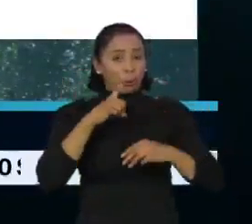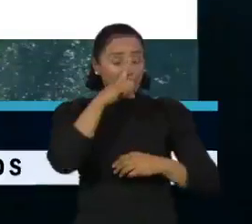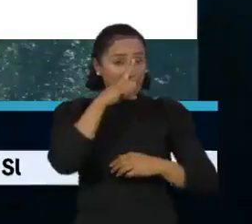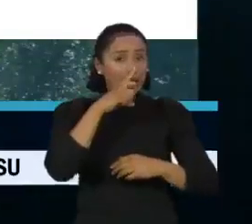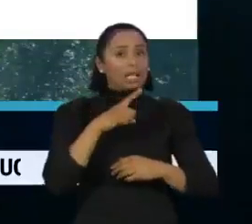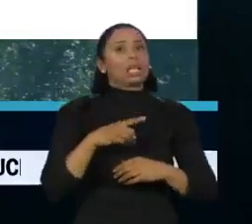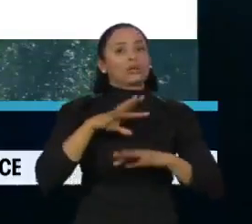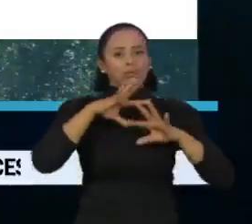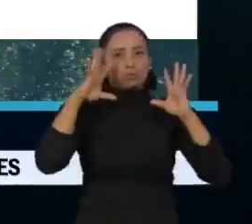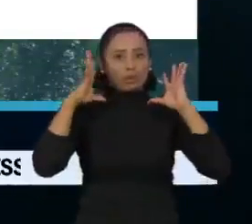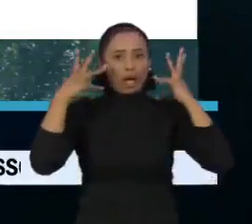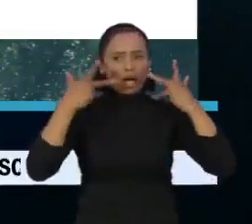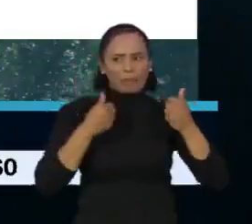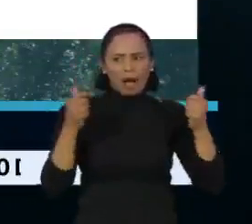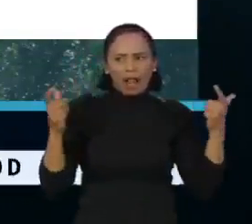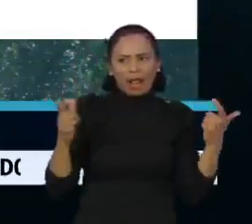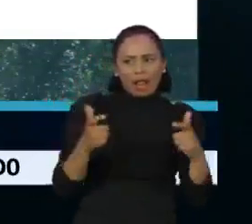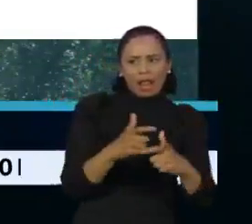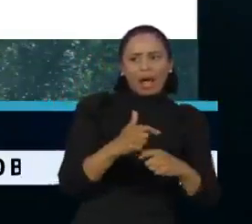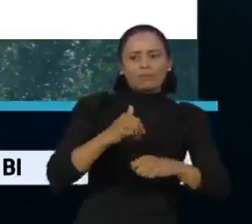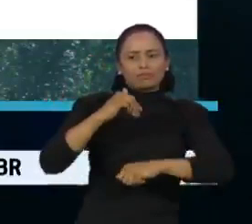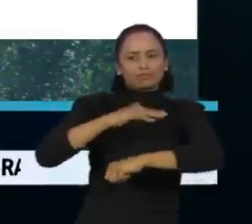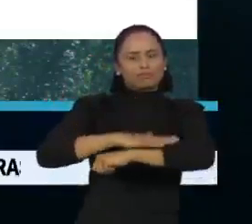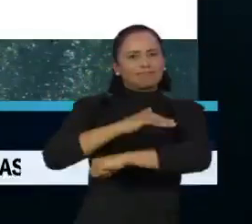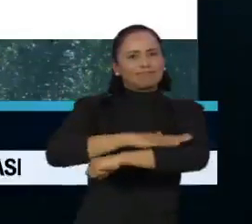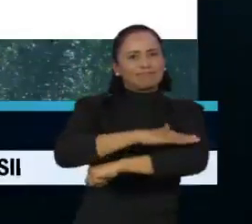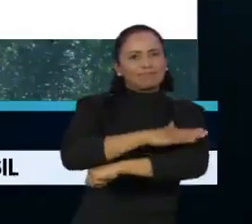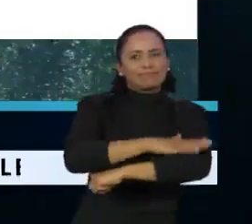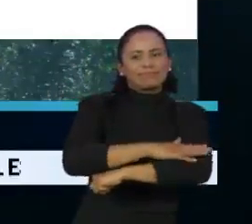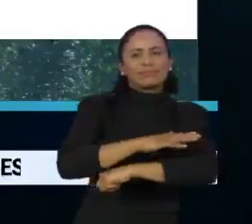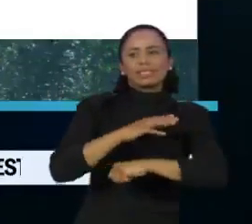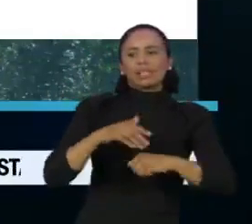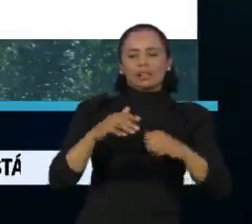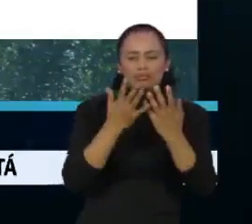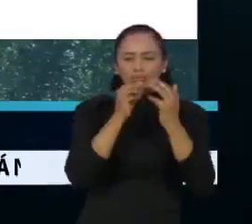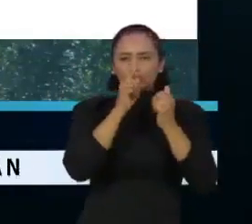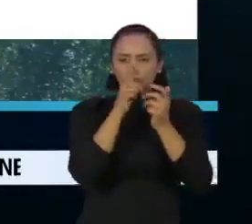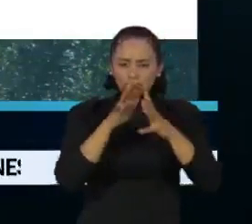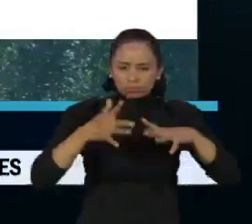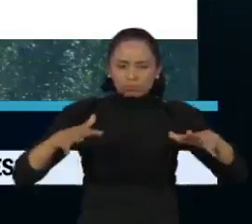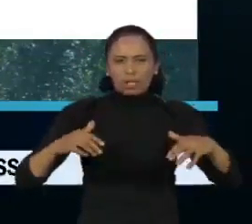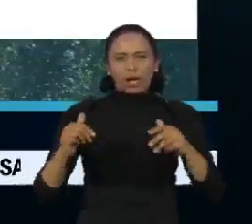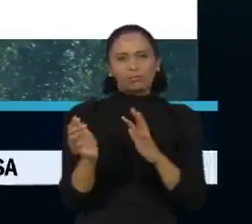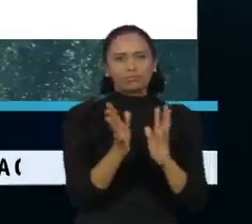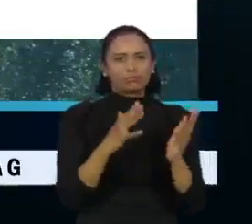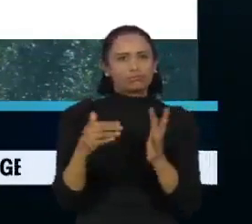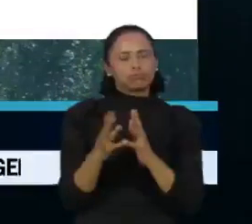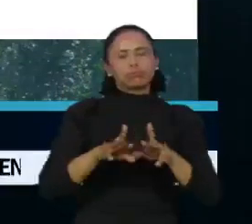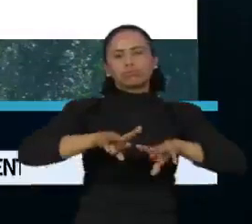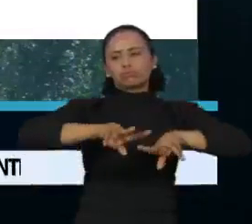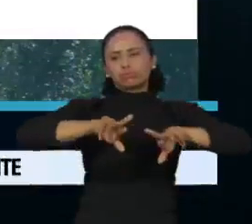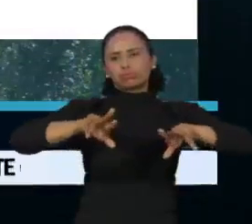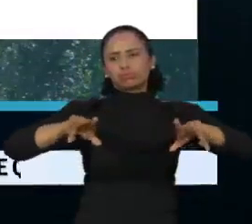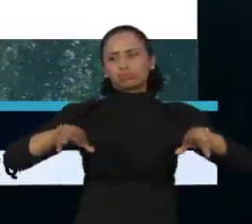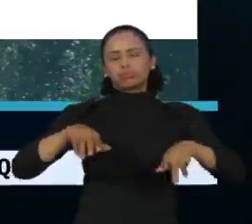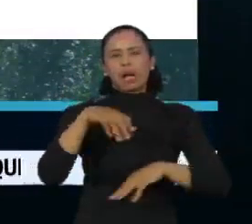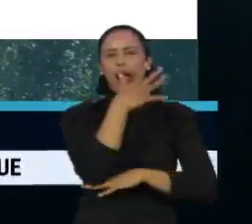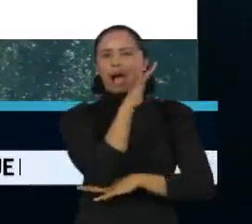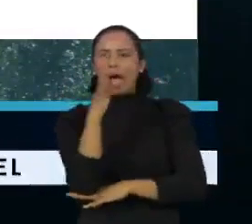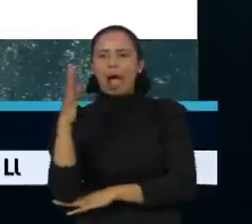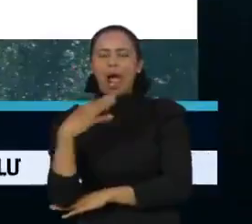inúmeras espécies de anfíbios, dos corais de recifes, das coníferas, espécies em sua maioria de árvores,